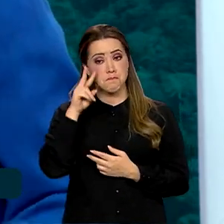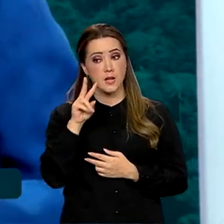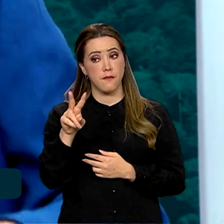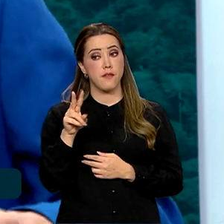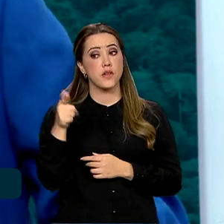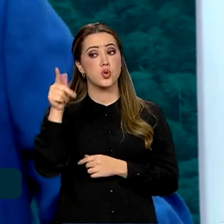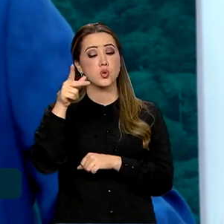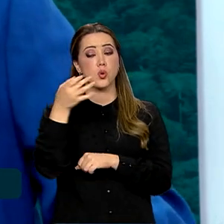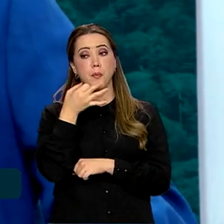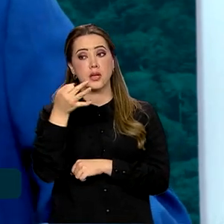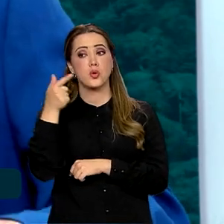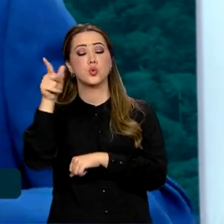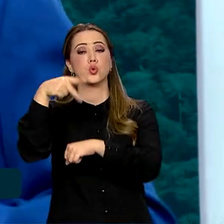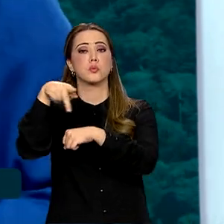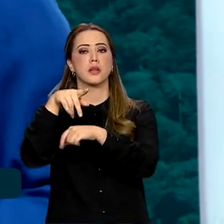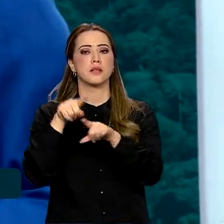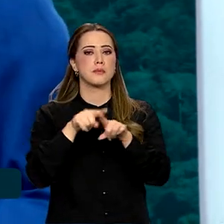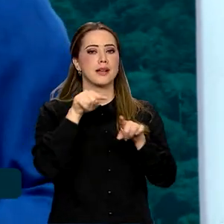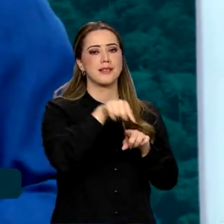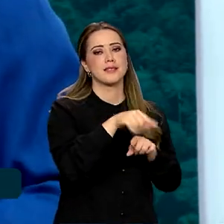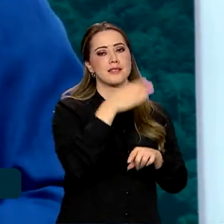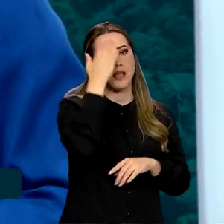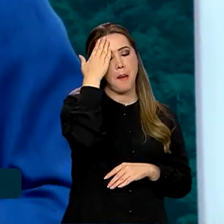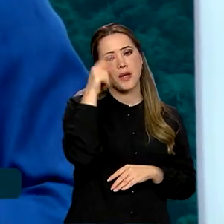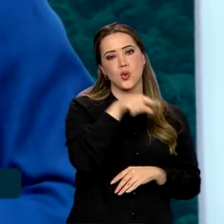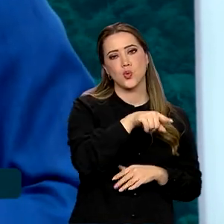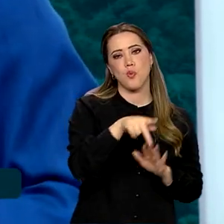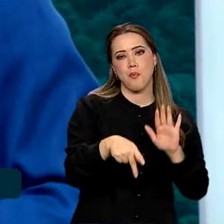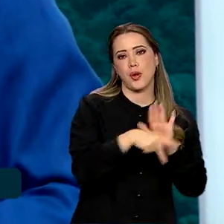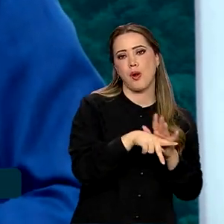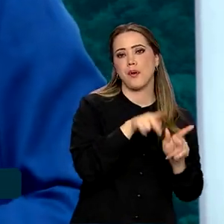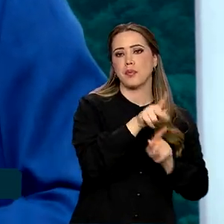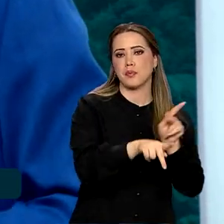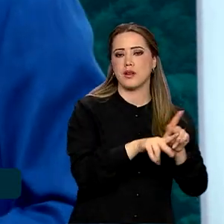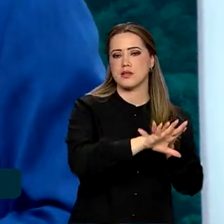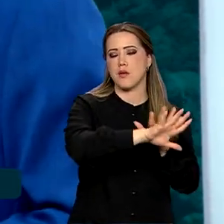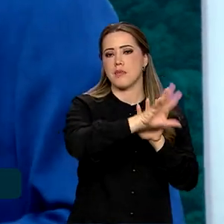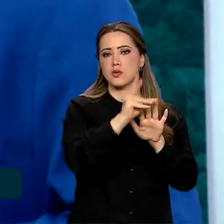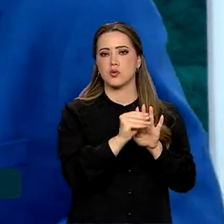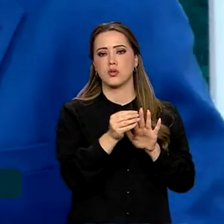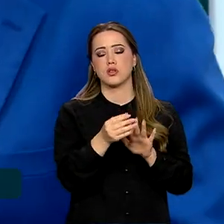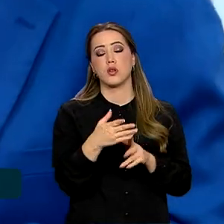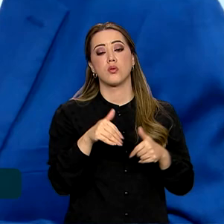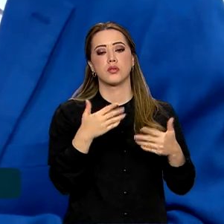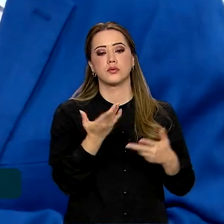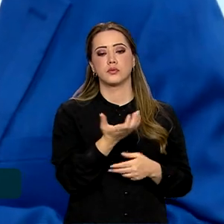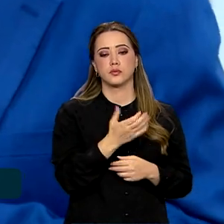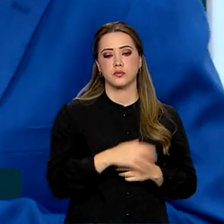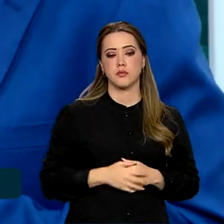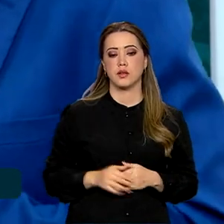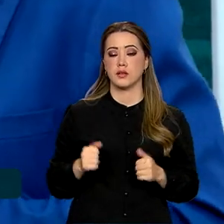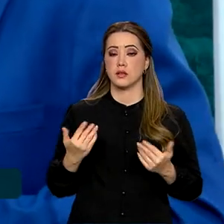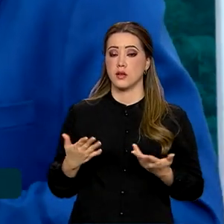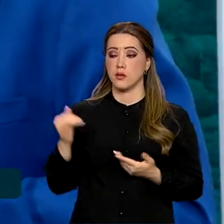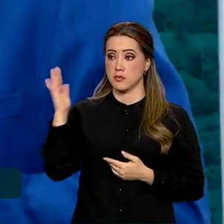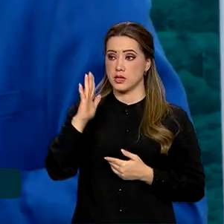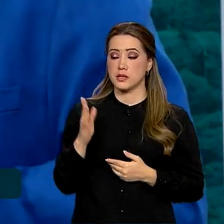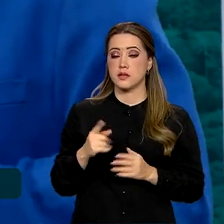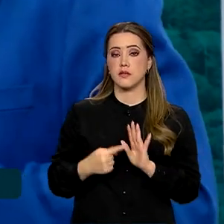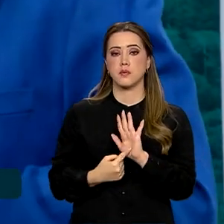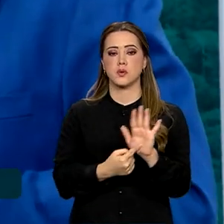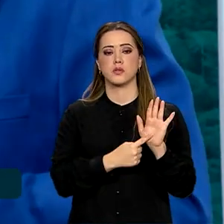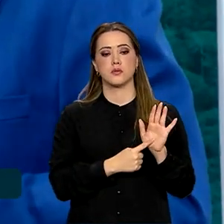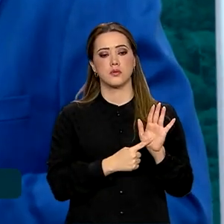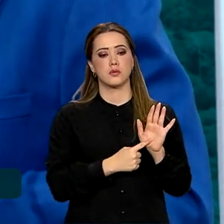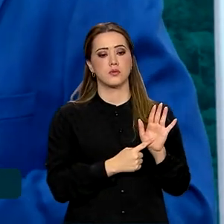também qual é a pauta do ponto de vista da população da região. Então, o que o Brasil vai apresentar, então, de modelo para os